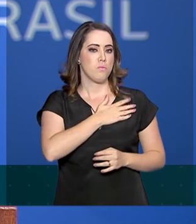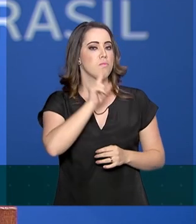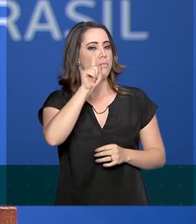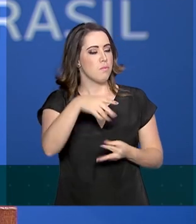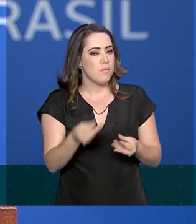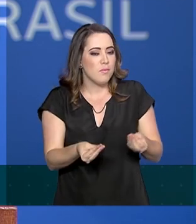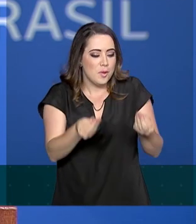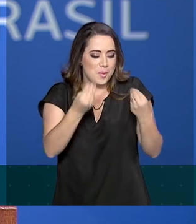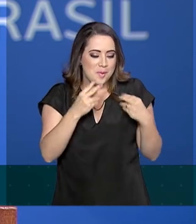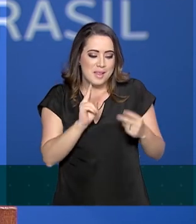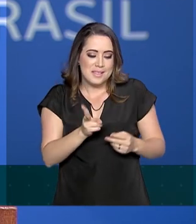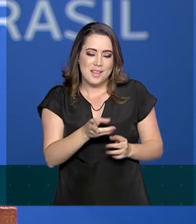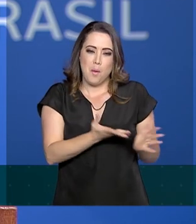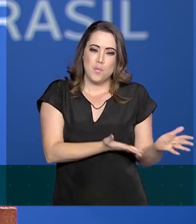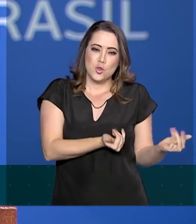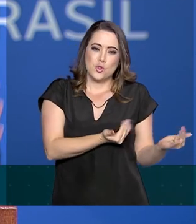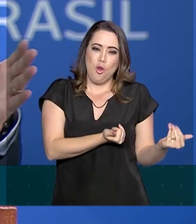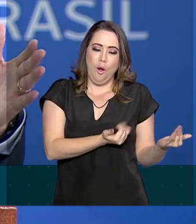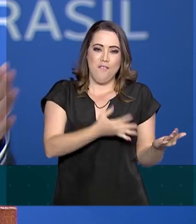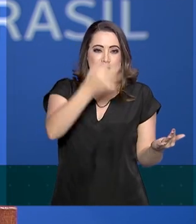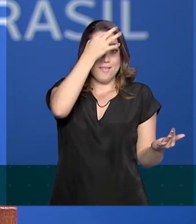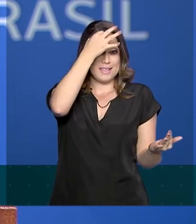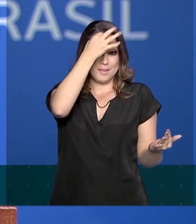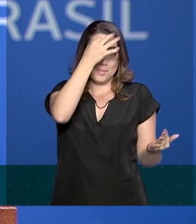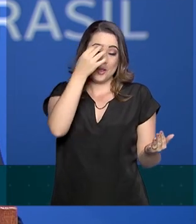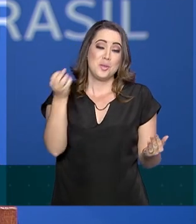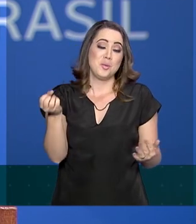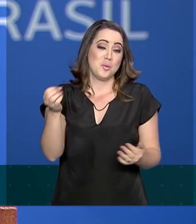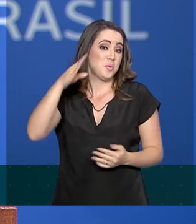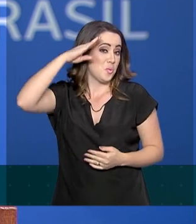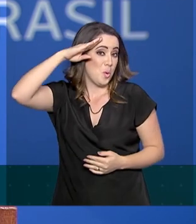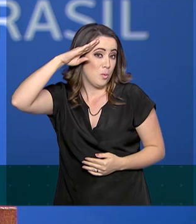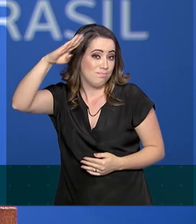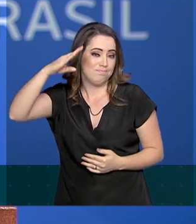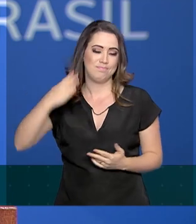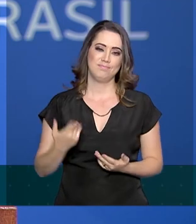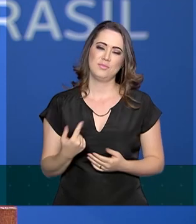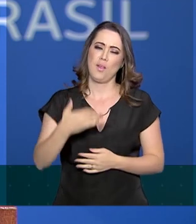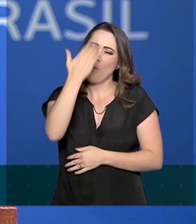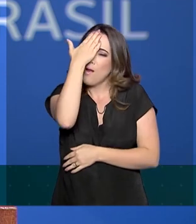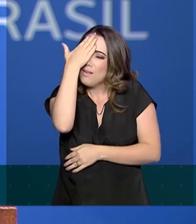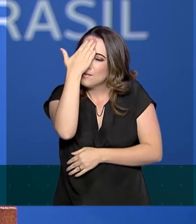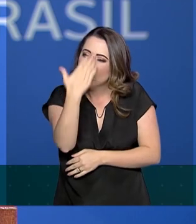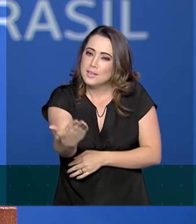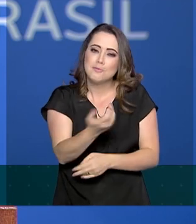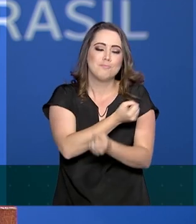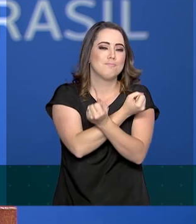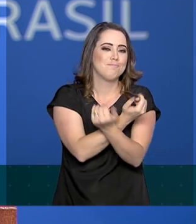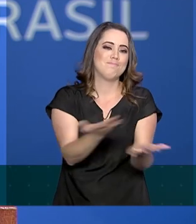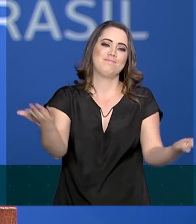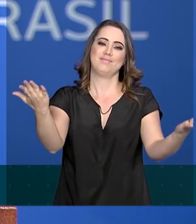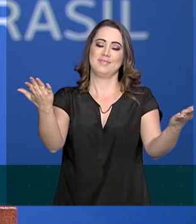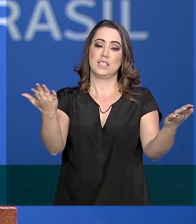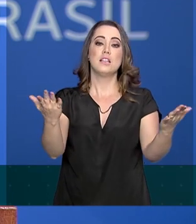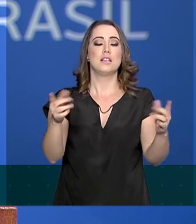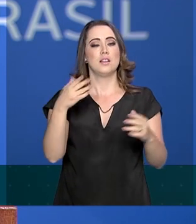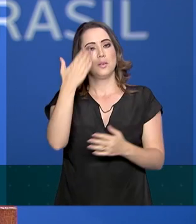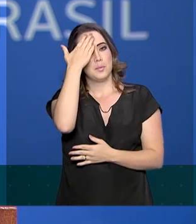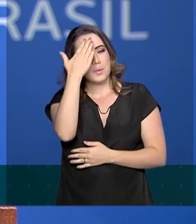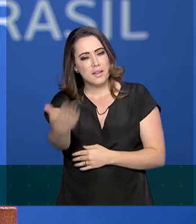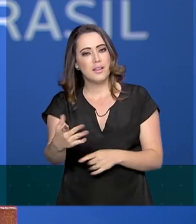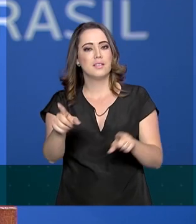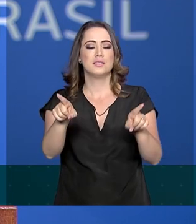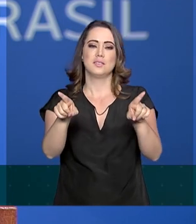bastante jovens, um espírito de cadete ou de aspirante. Meu muito obrigado a todos os senhores. Esse muito